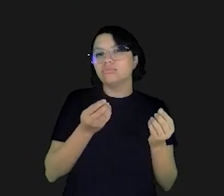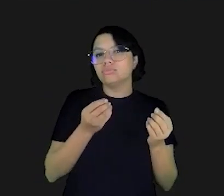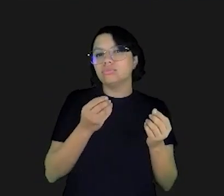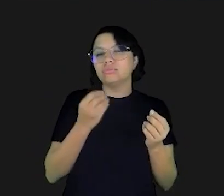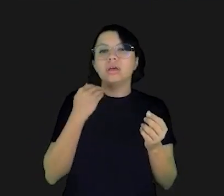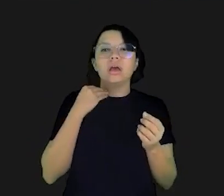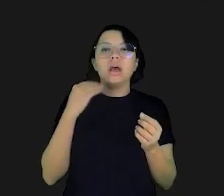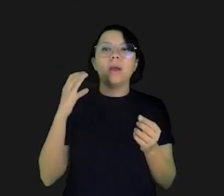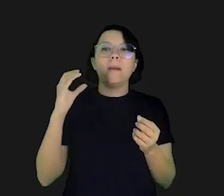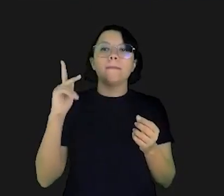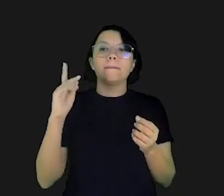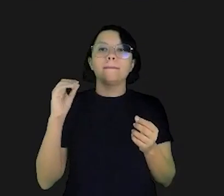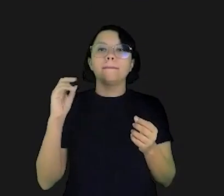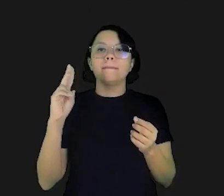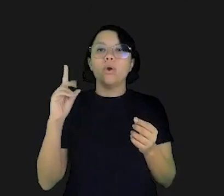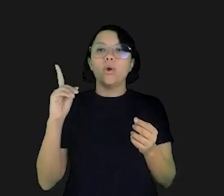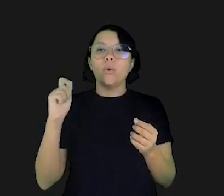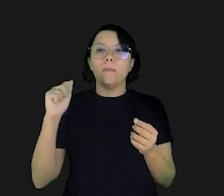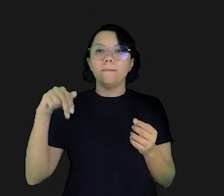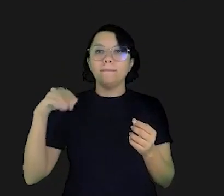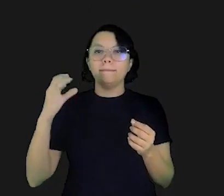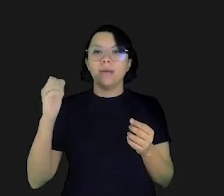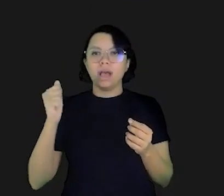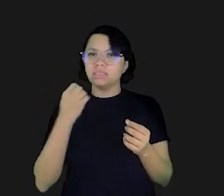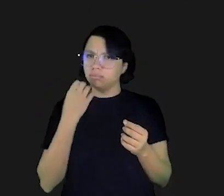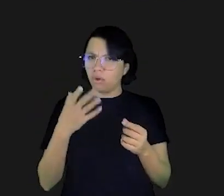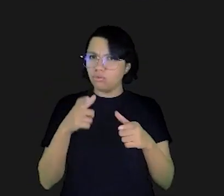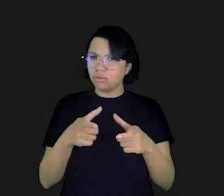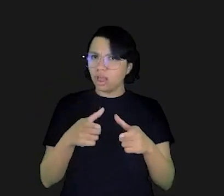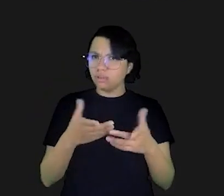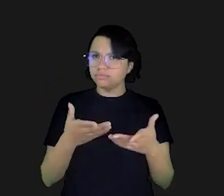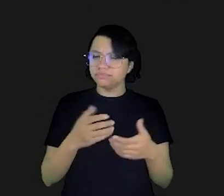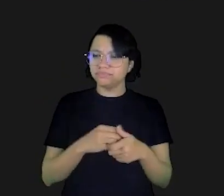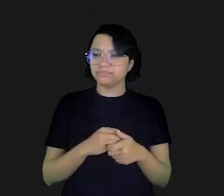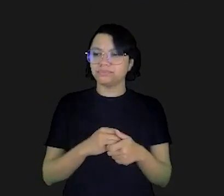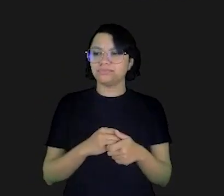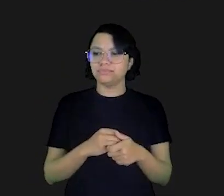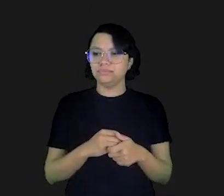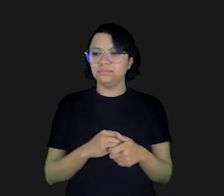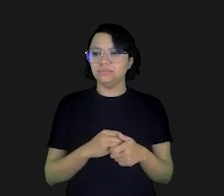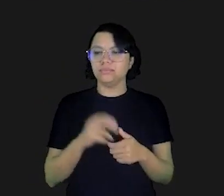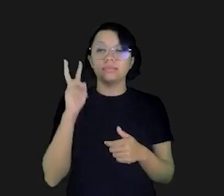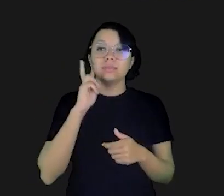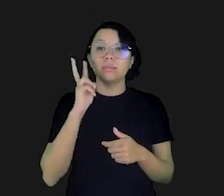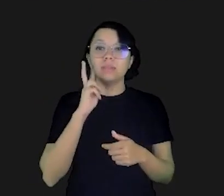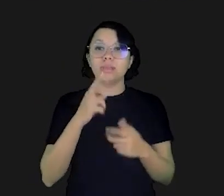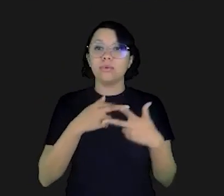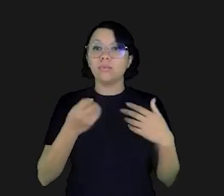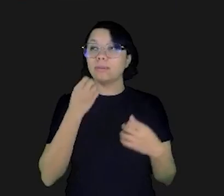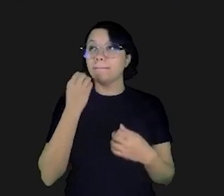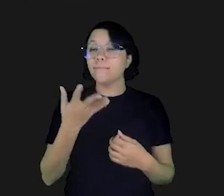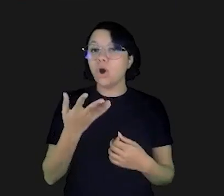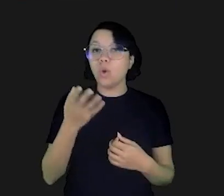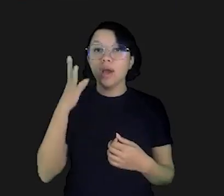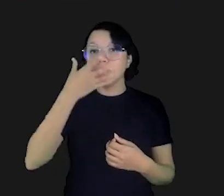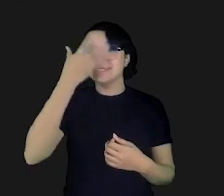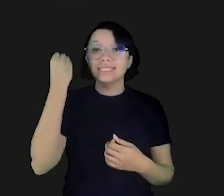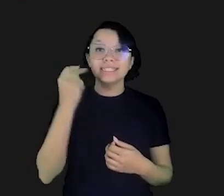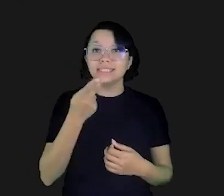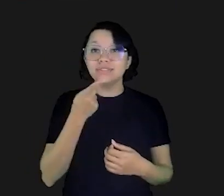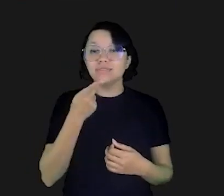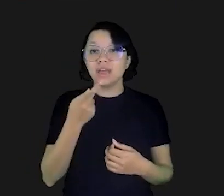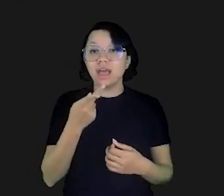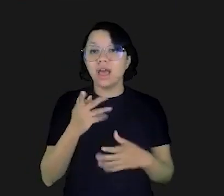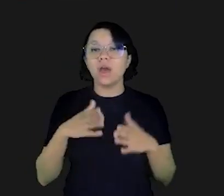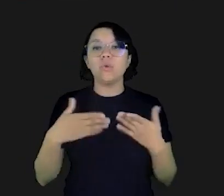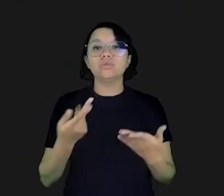poupança é um bom local então vamos lá uma coisa importante obrigado Andréia por essa sua pergunta você me lembrou algo importantíssimo